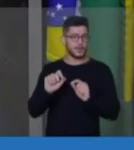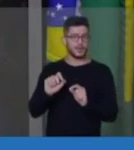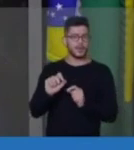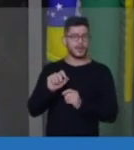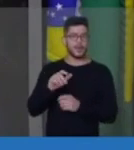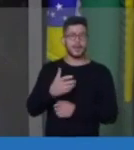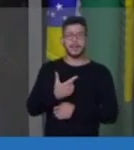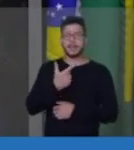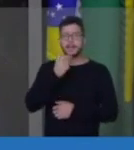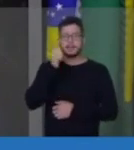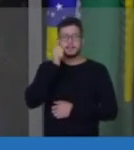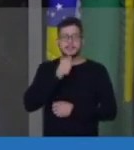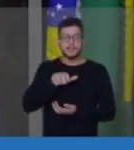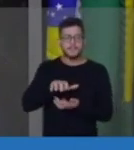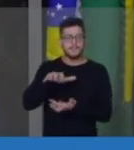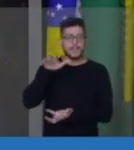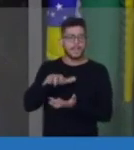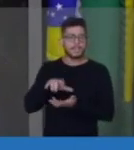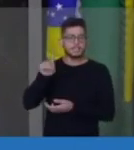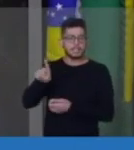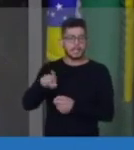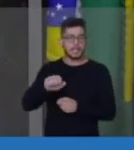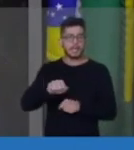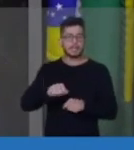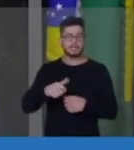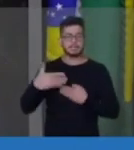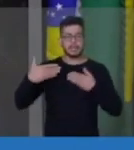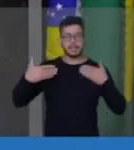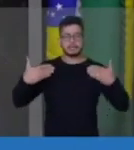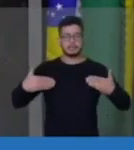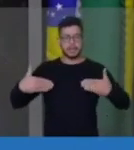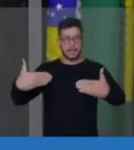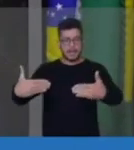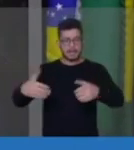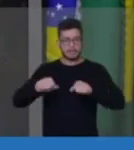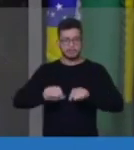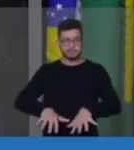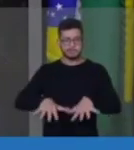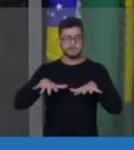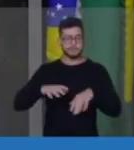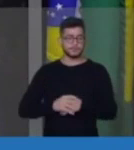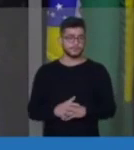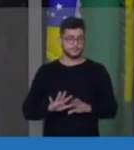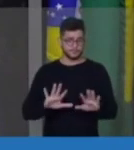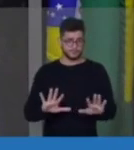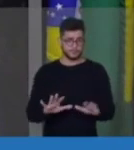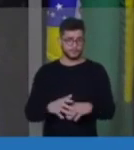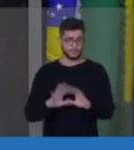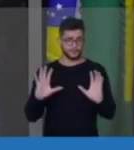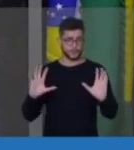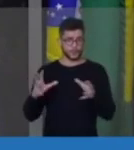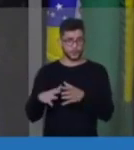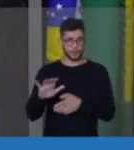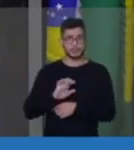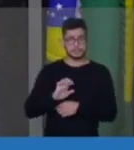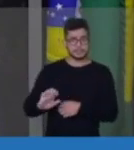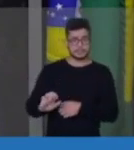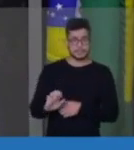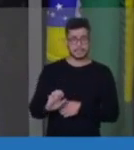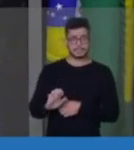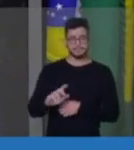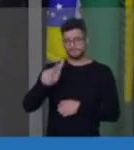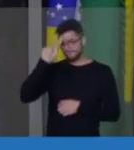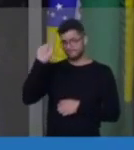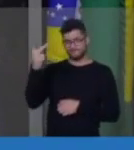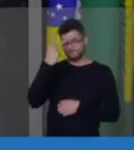Essa inversão de valores da esquerda ficou muito clara. Esse é o ponto que eu quero